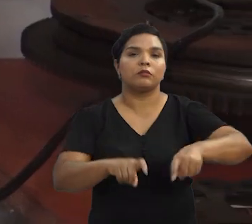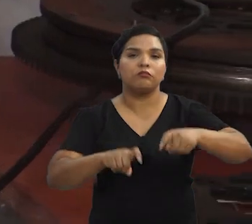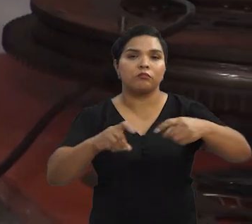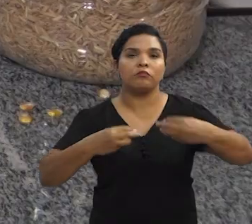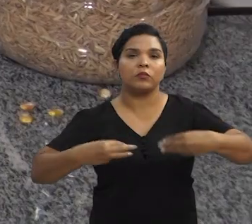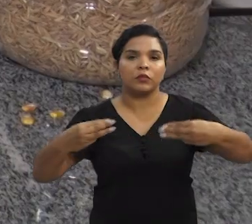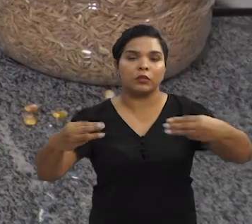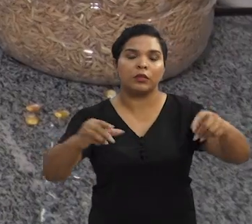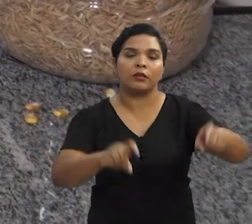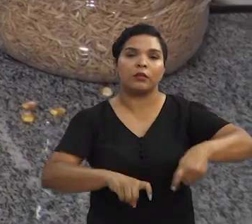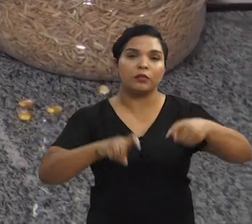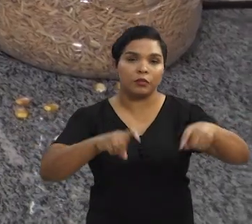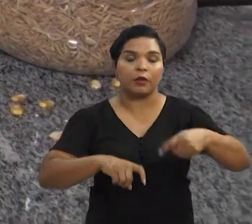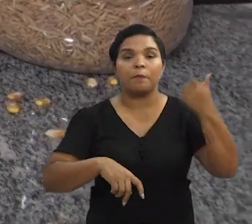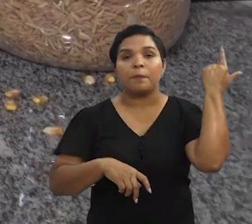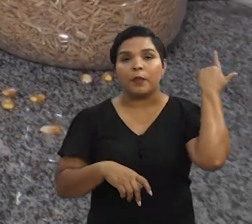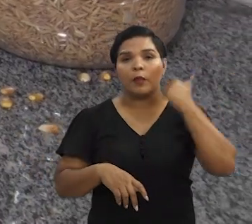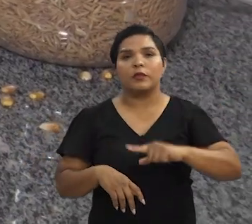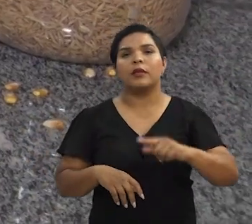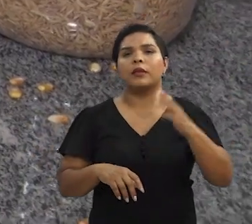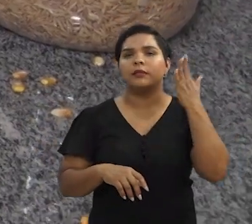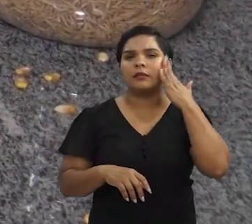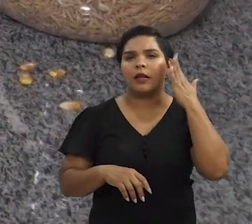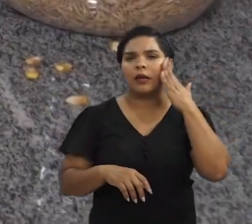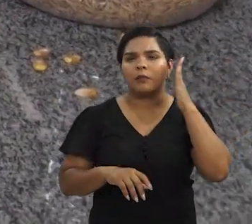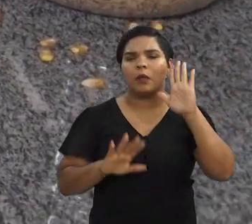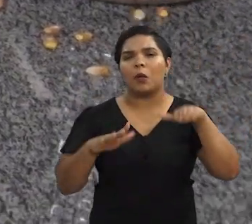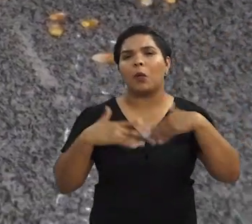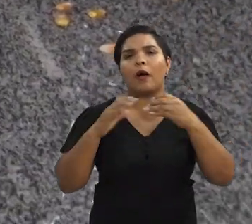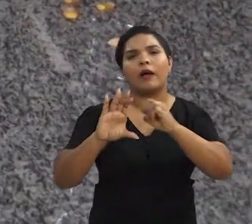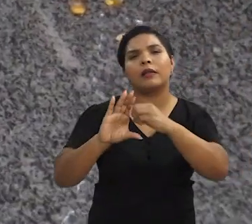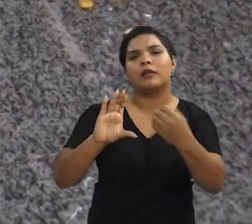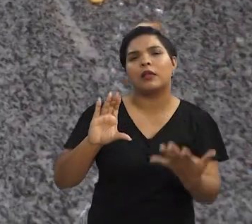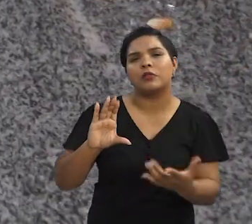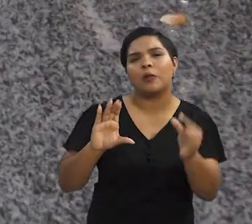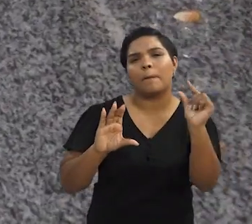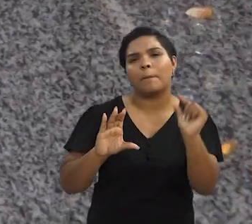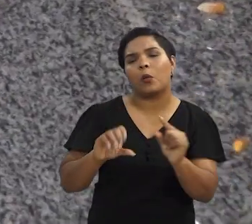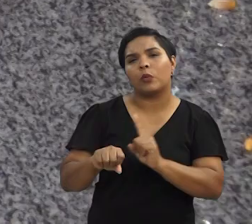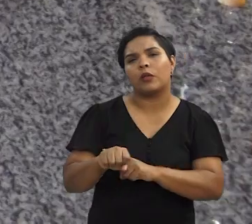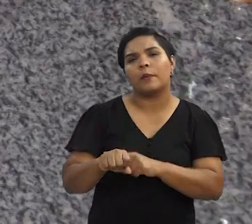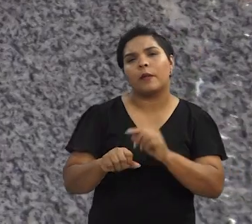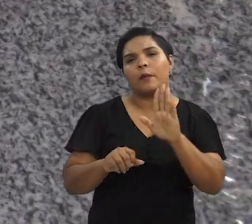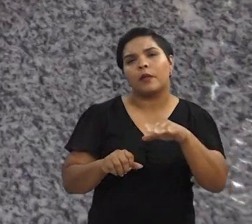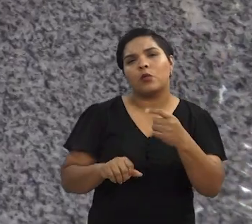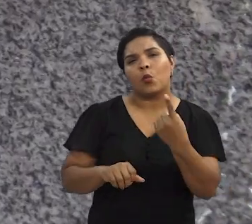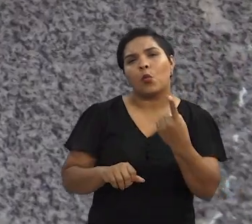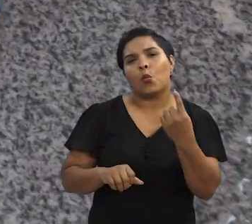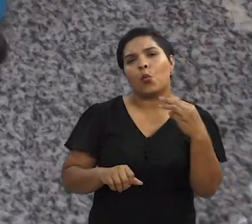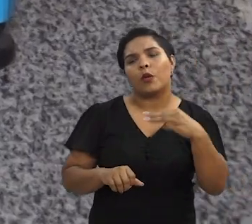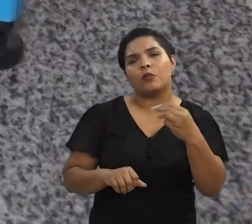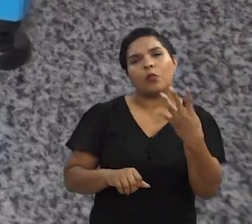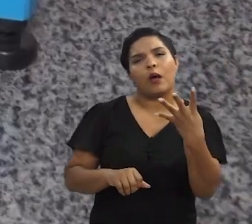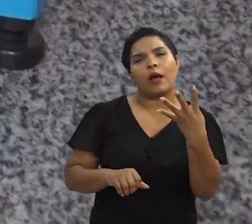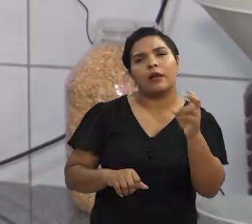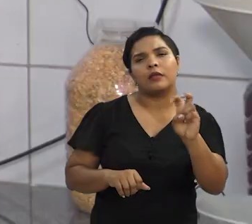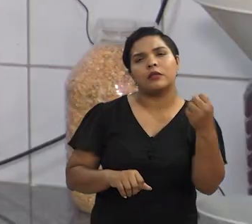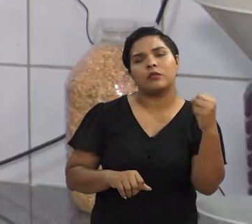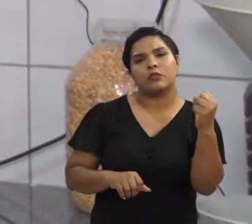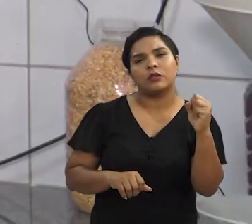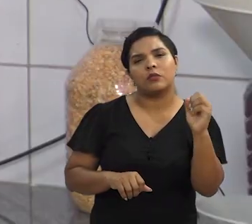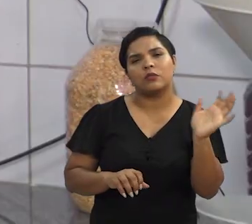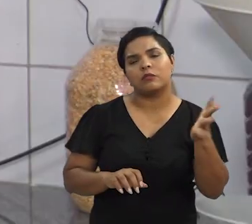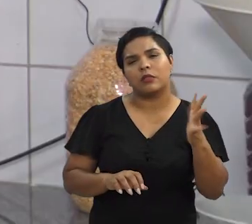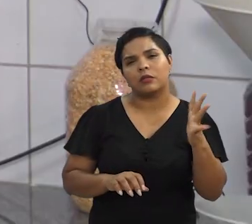da Agricultura. E o nosso equipamento, ele consegue determinar essas propriedades em pouco tempo, em menos de um minuto, em torno de 40 segundos,